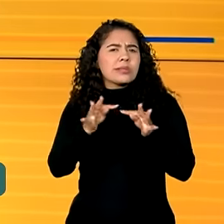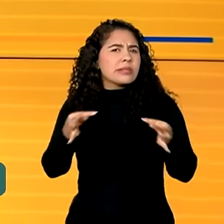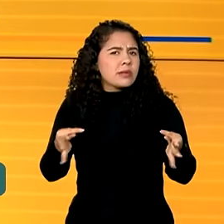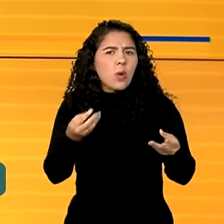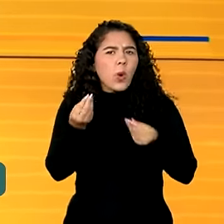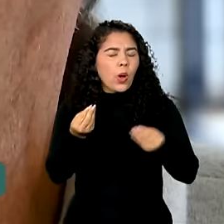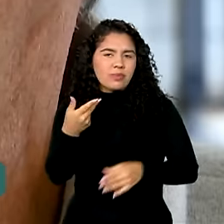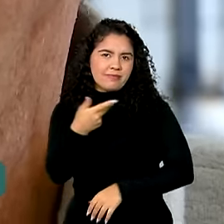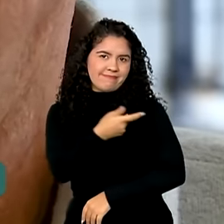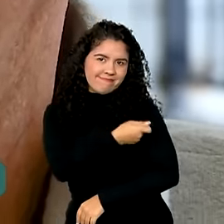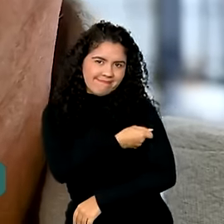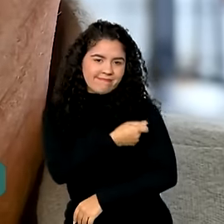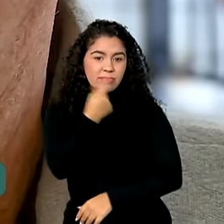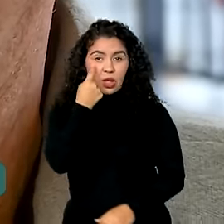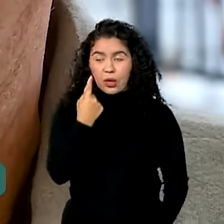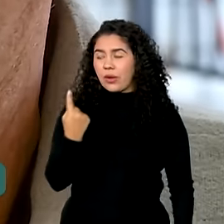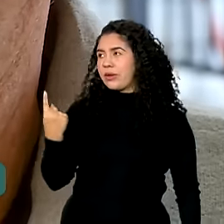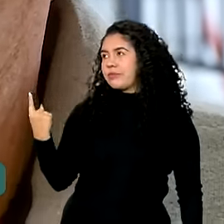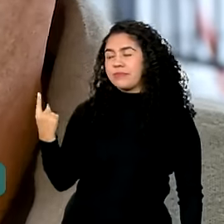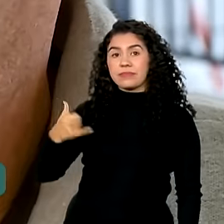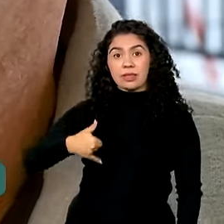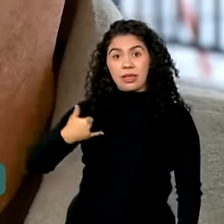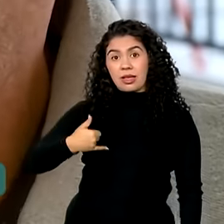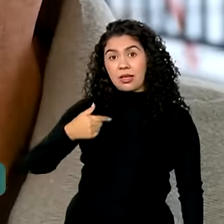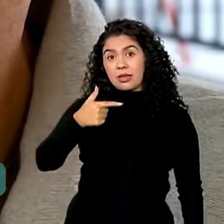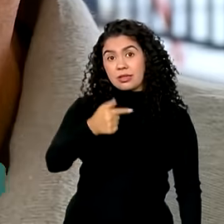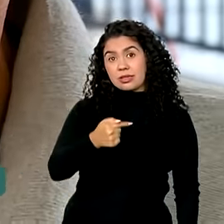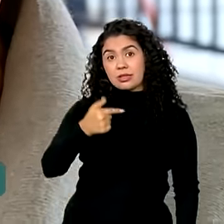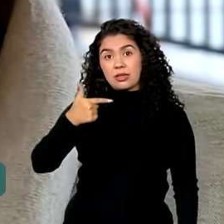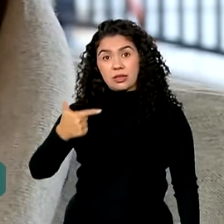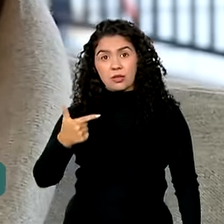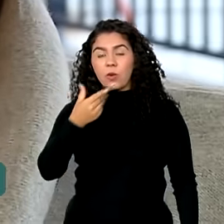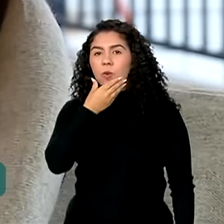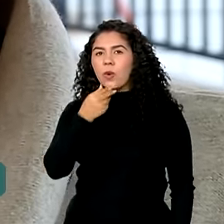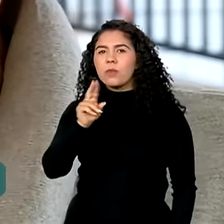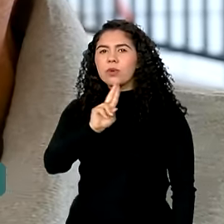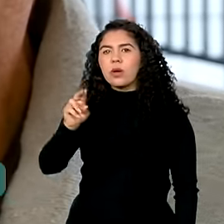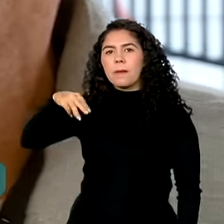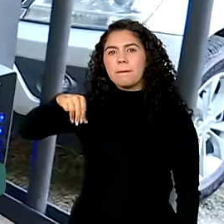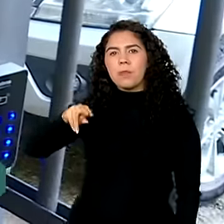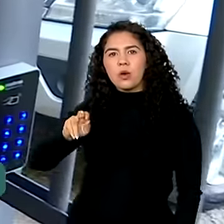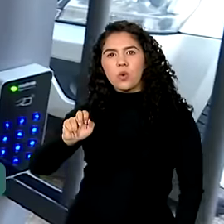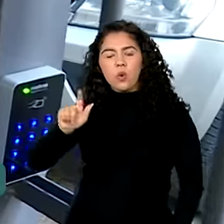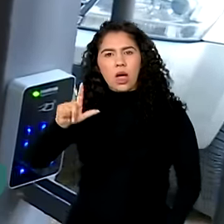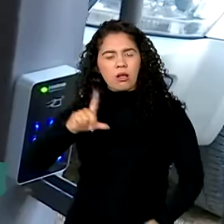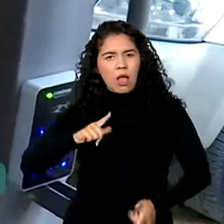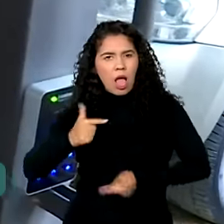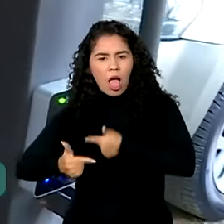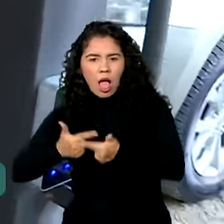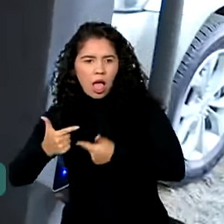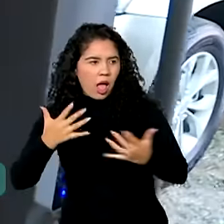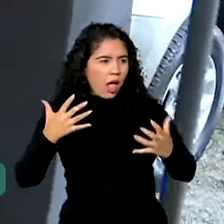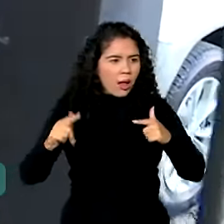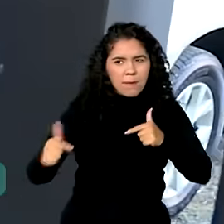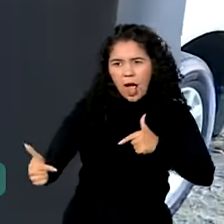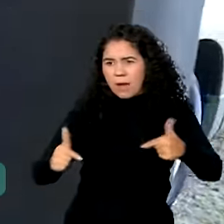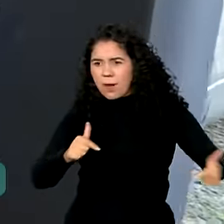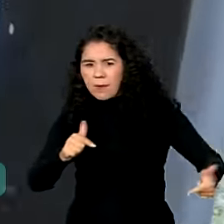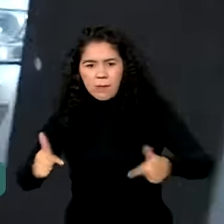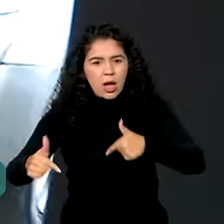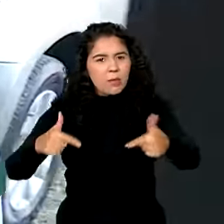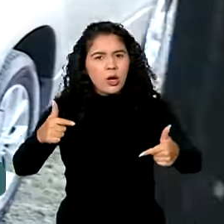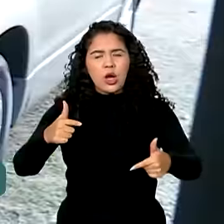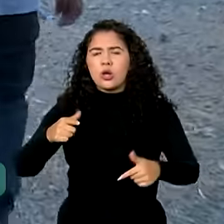vacinação. Aos 72 anos, o Manuel leva uma vida agitada. Mesmo aposentado, ele acorda cedo